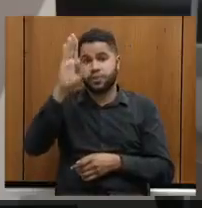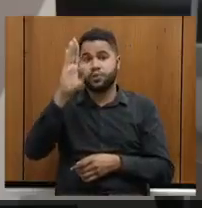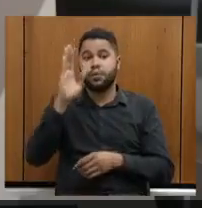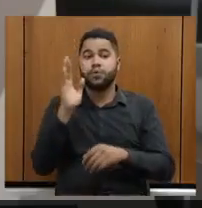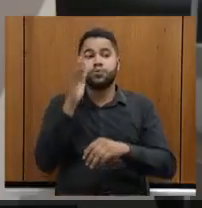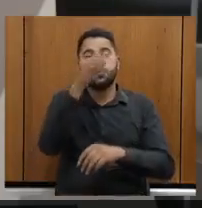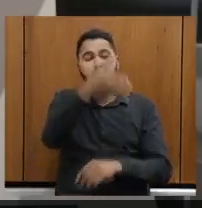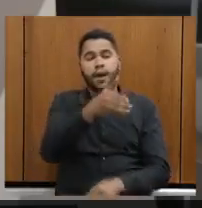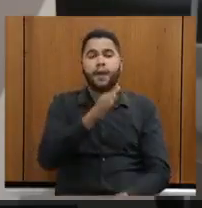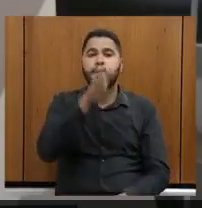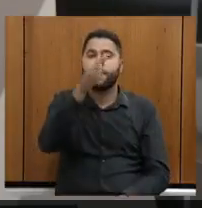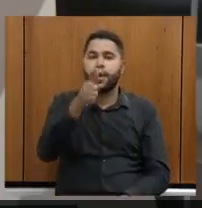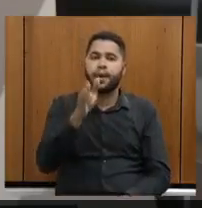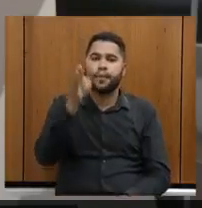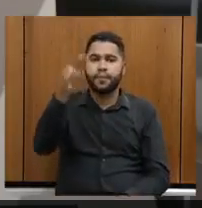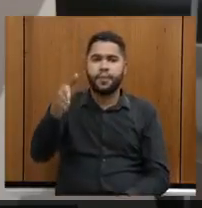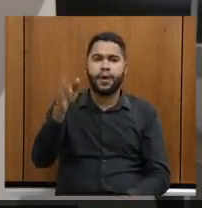Brasil.